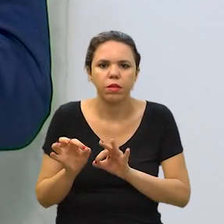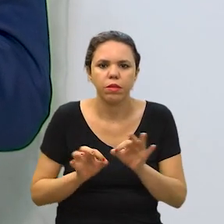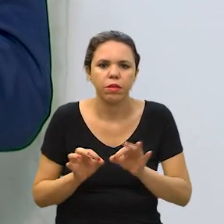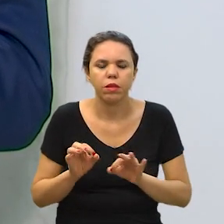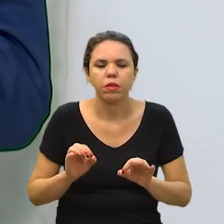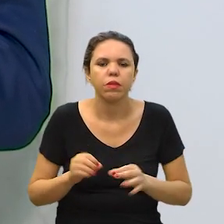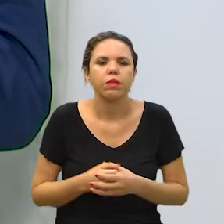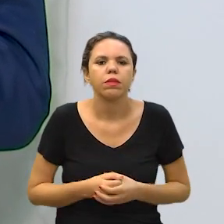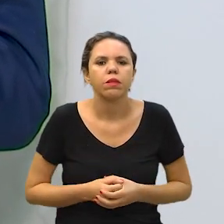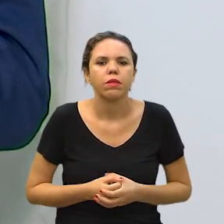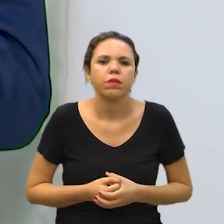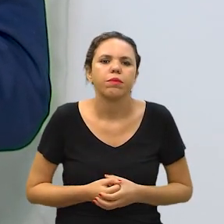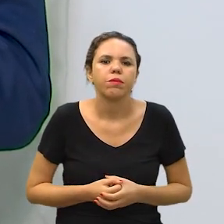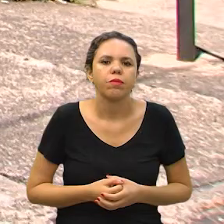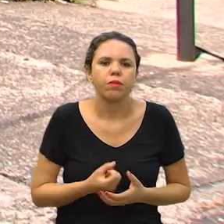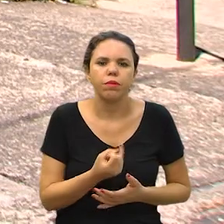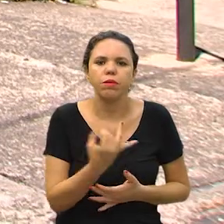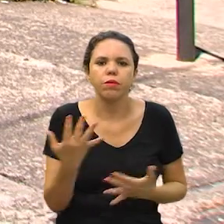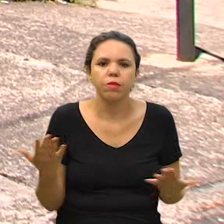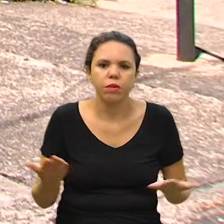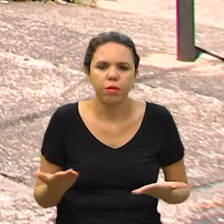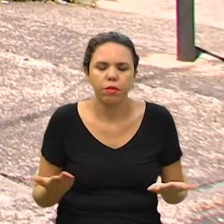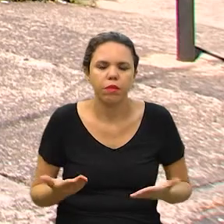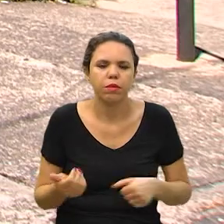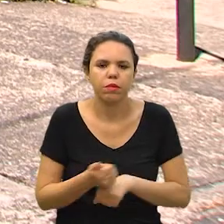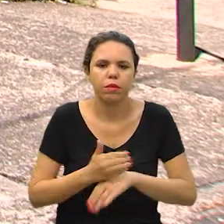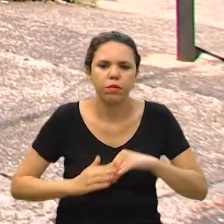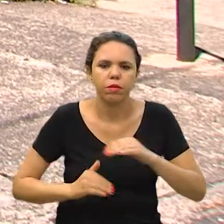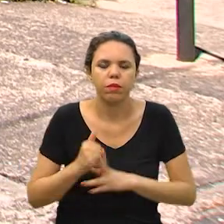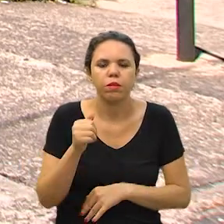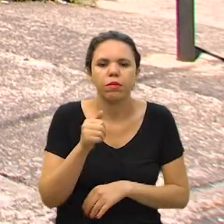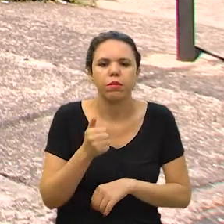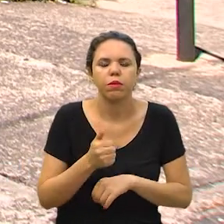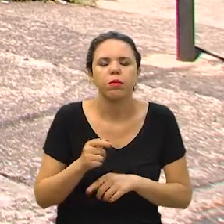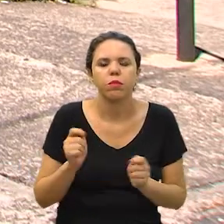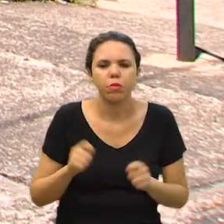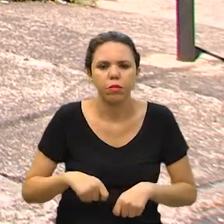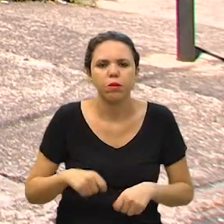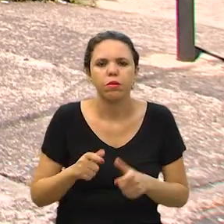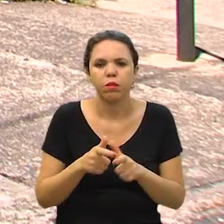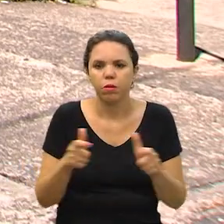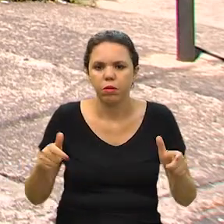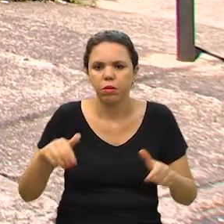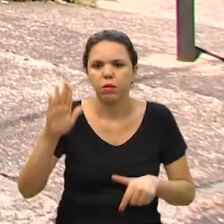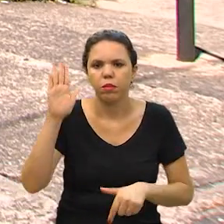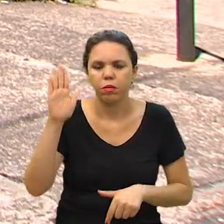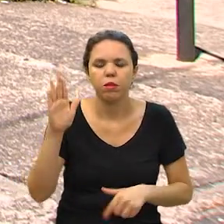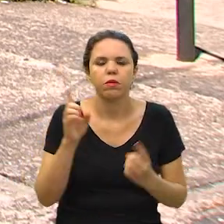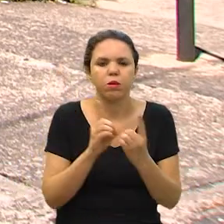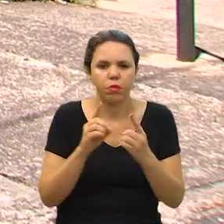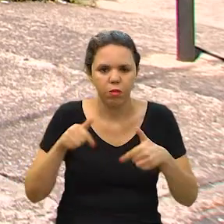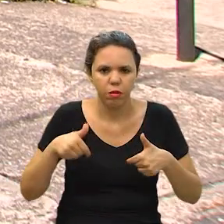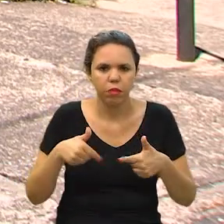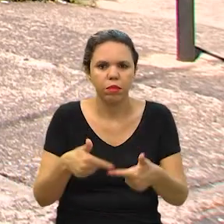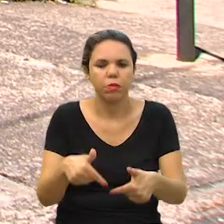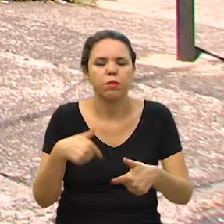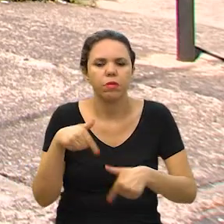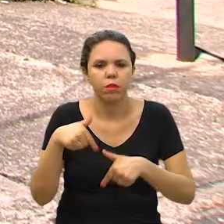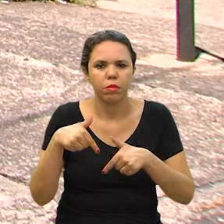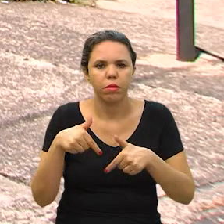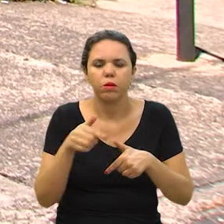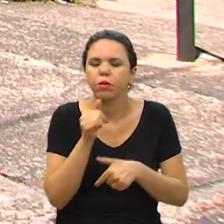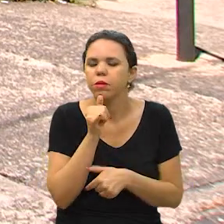regulamentado pelo Congresso. Uma das demandas agora da categoria é de que o profissional possa ampliar ainda mais sua